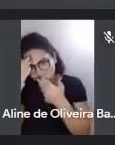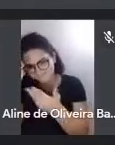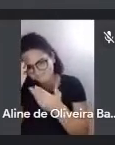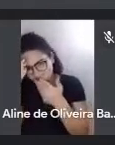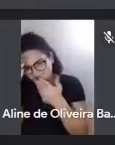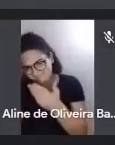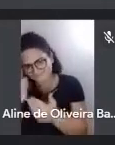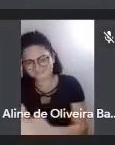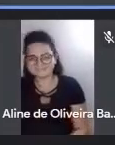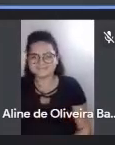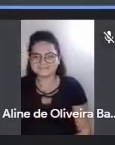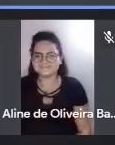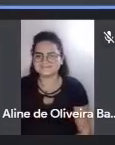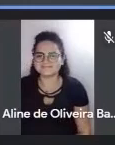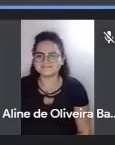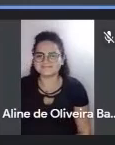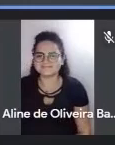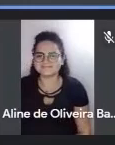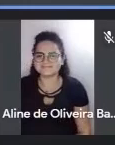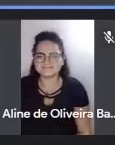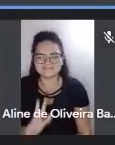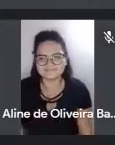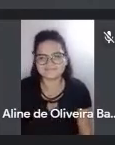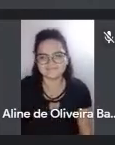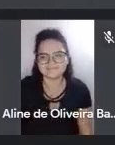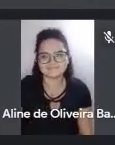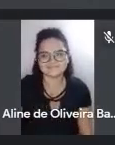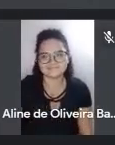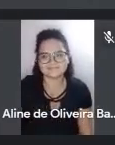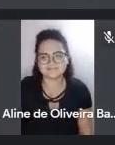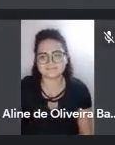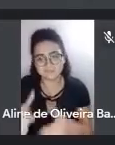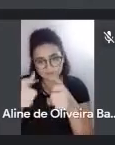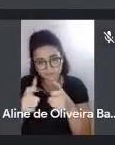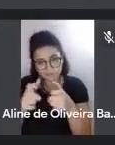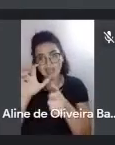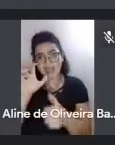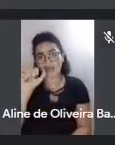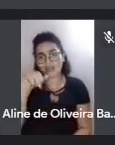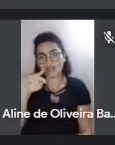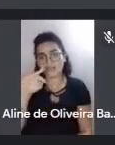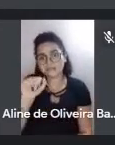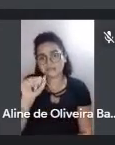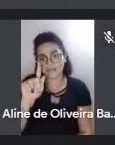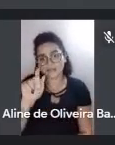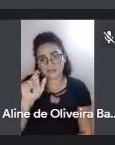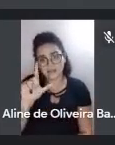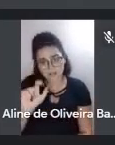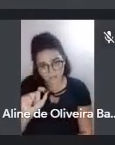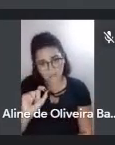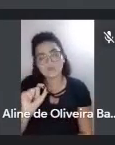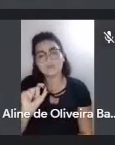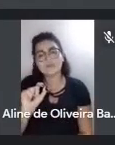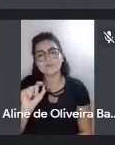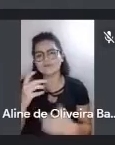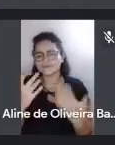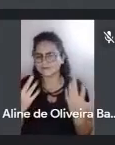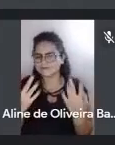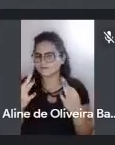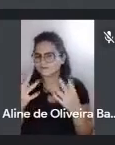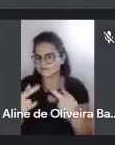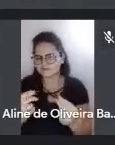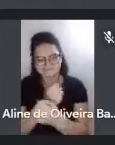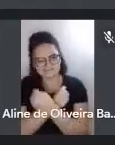Isso aí é obra prima Alô, rapaziada de Cantagalo De Cantagalenses Tudo nobre na área, um forte